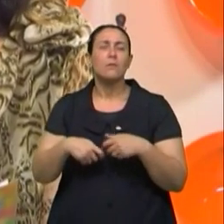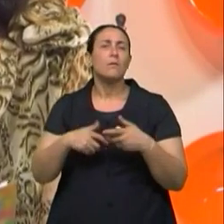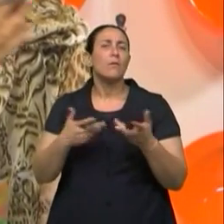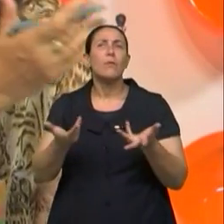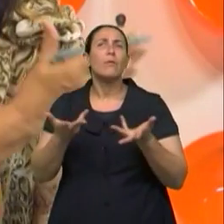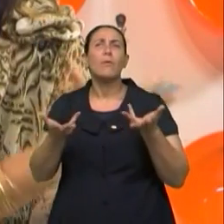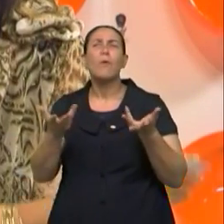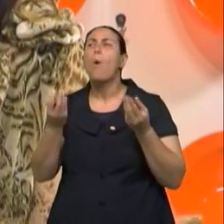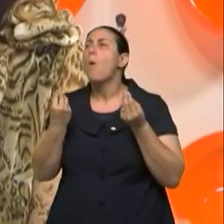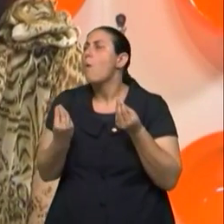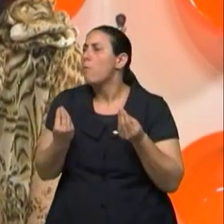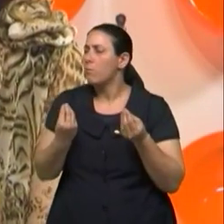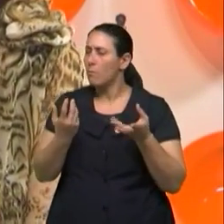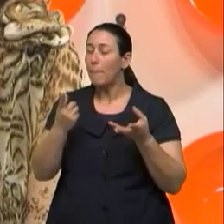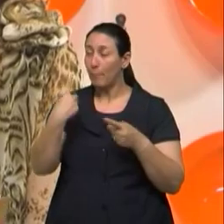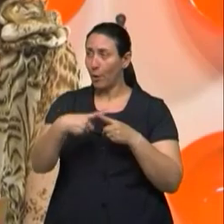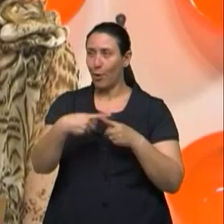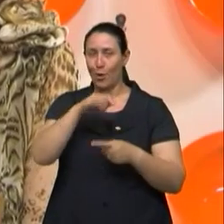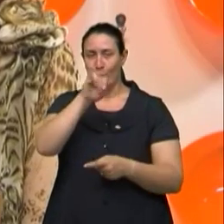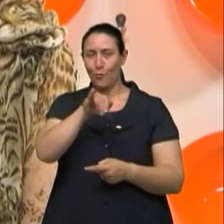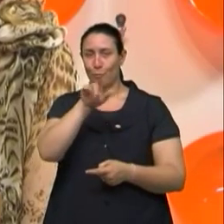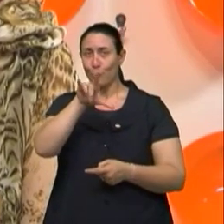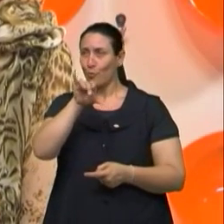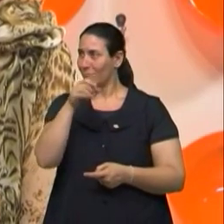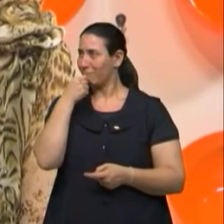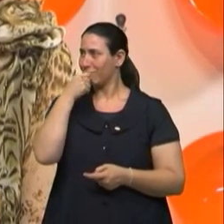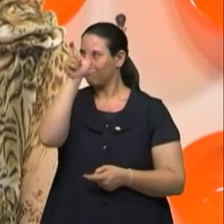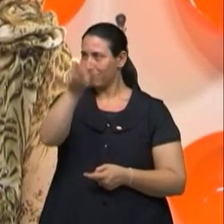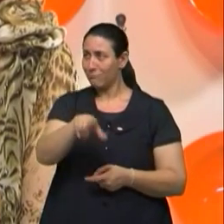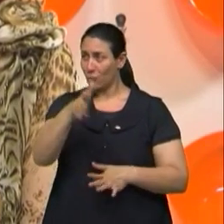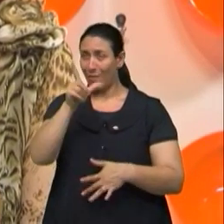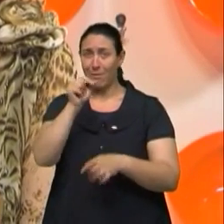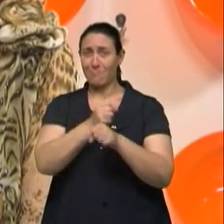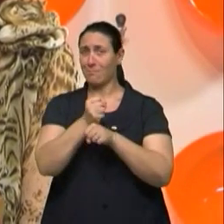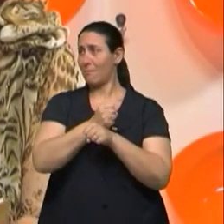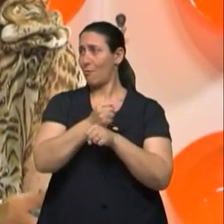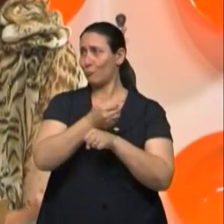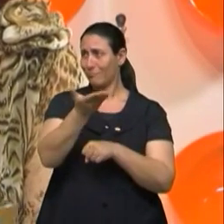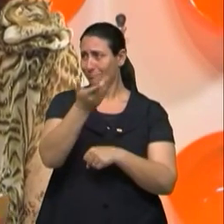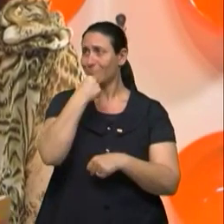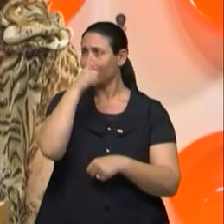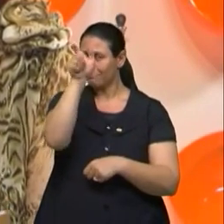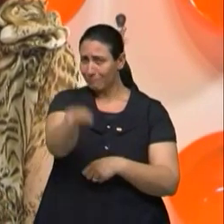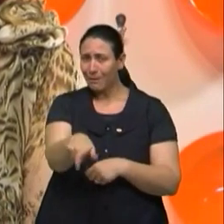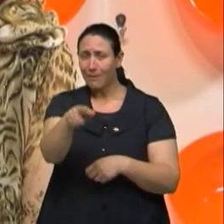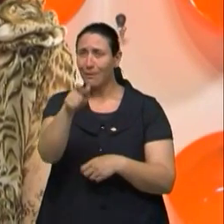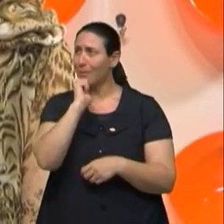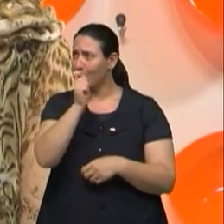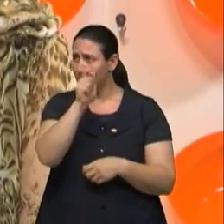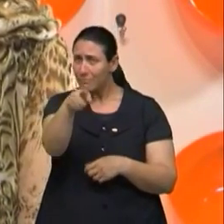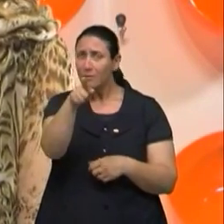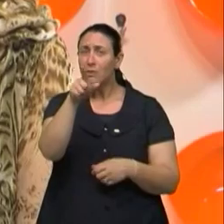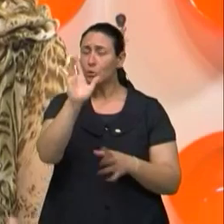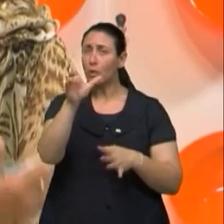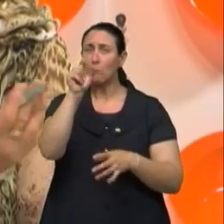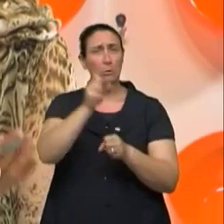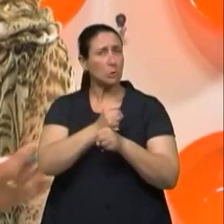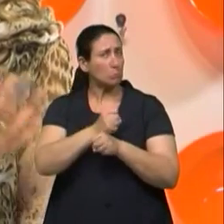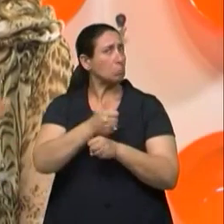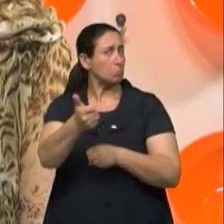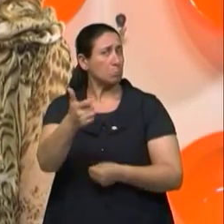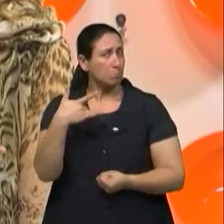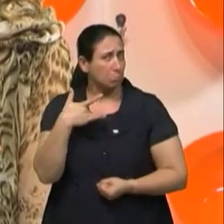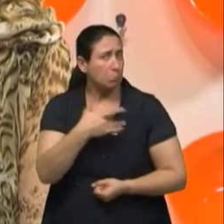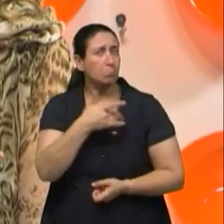que não se diz, tanto que o Júlio, há mais de 10 anos, ele está vivendo bem, né? A gente,